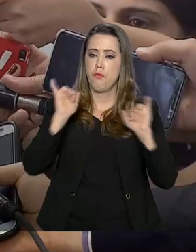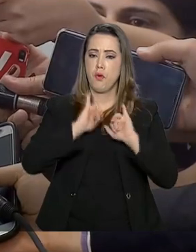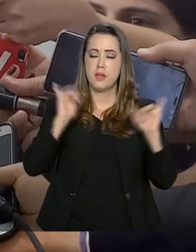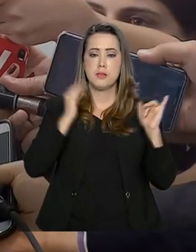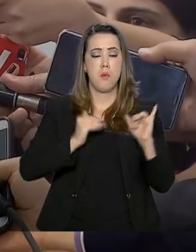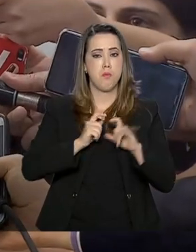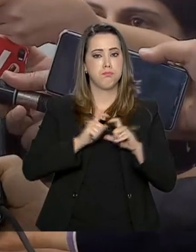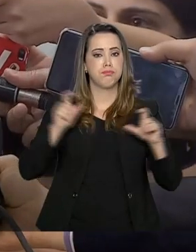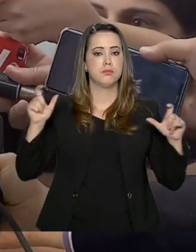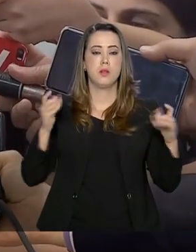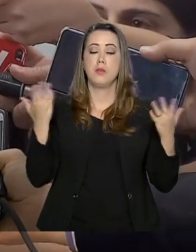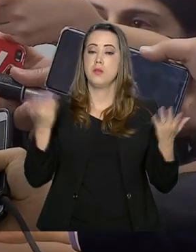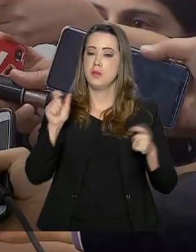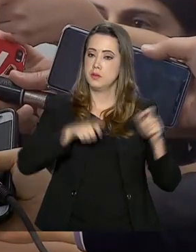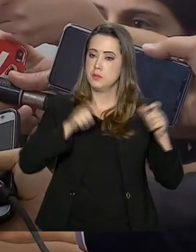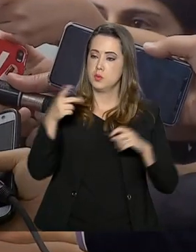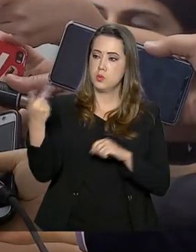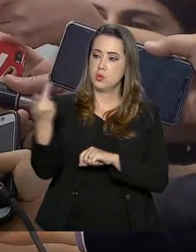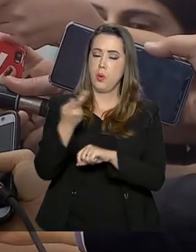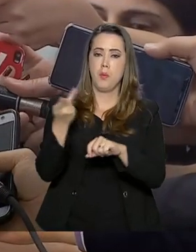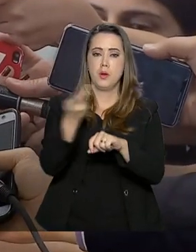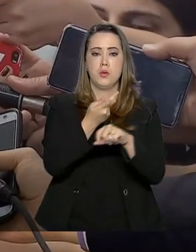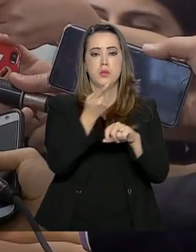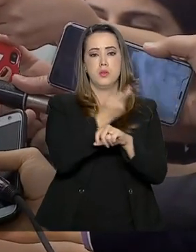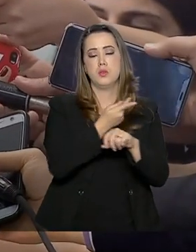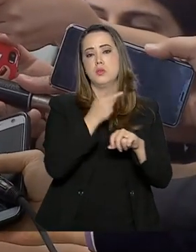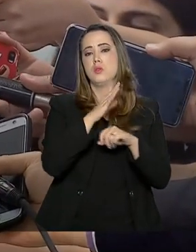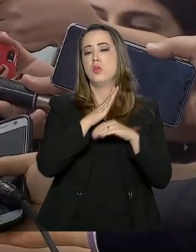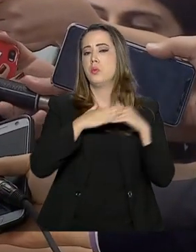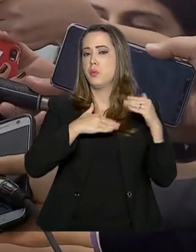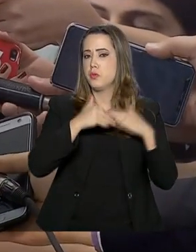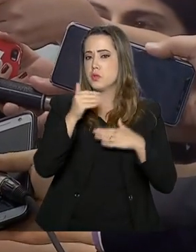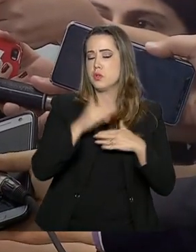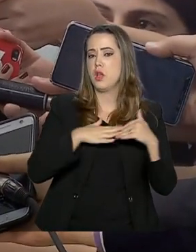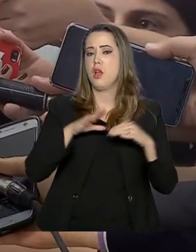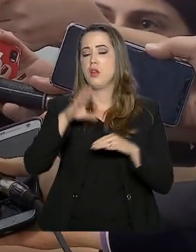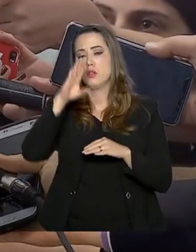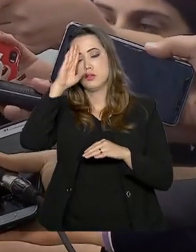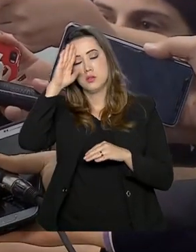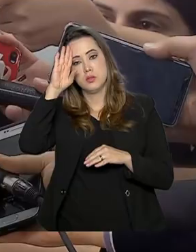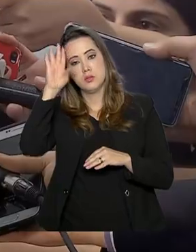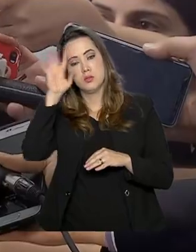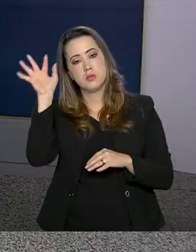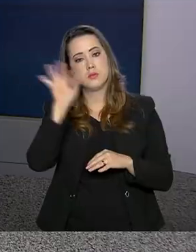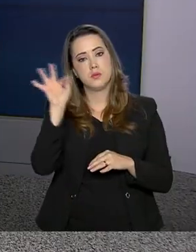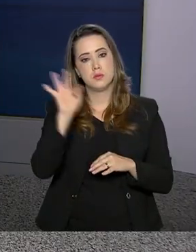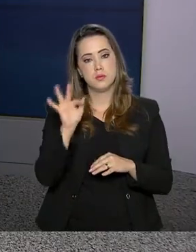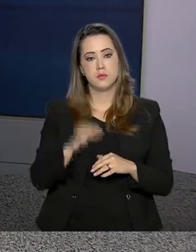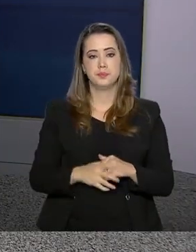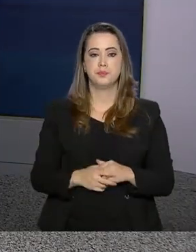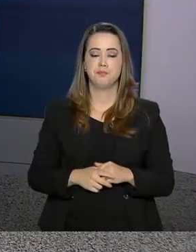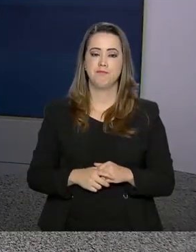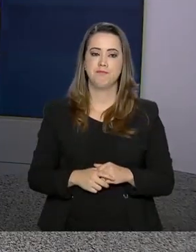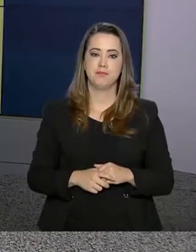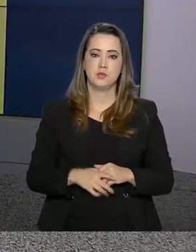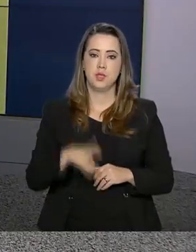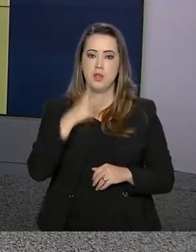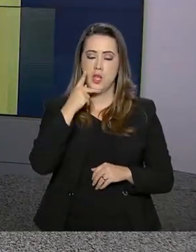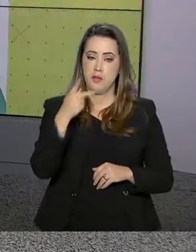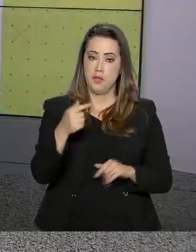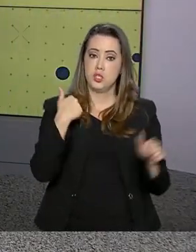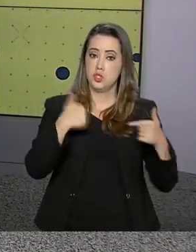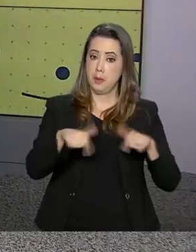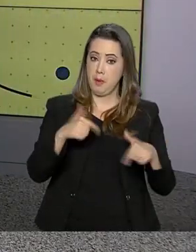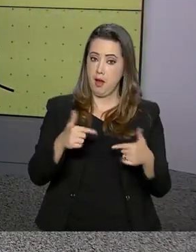maior também e as pessoas estão procurando se especializar, fazer curso superior, buscar mercado de trabalho, enfim. Falando ainda de